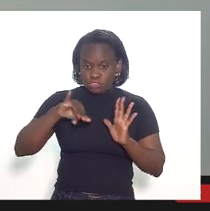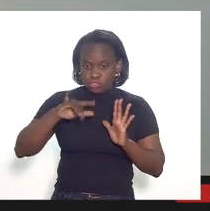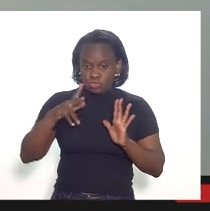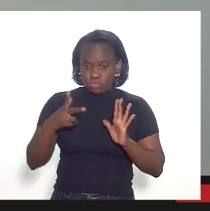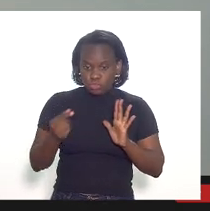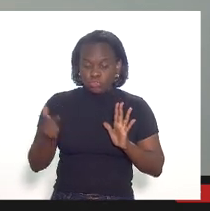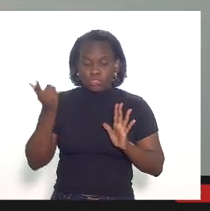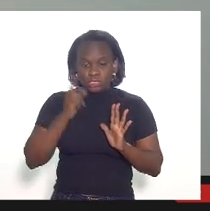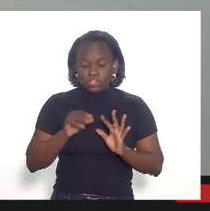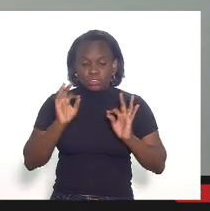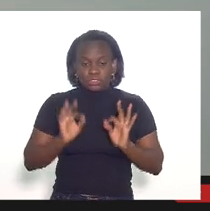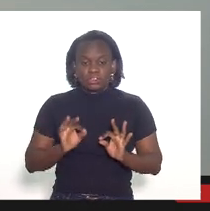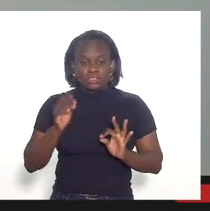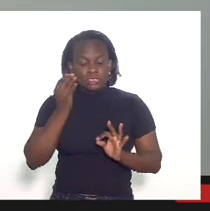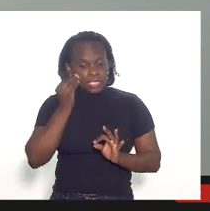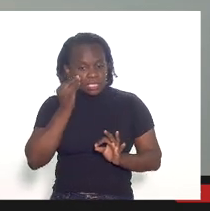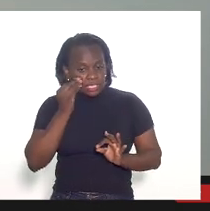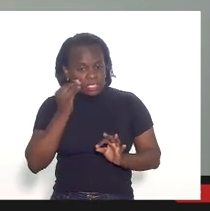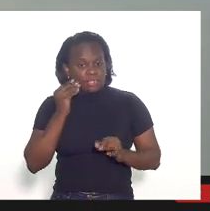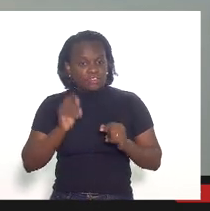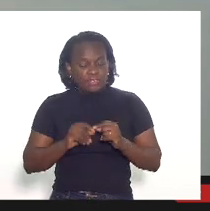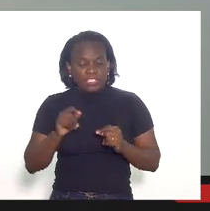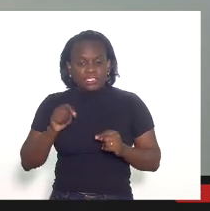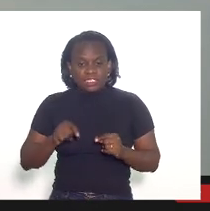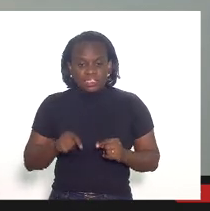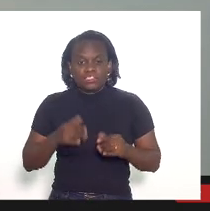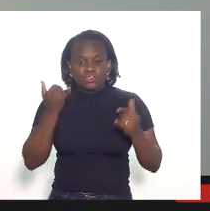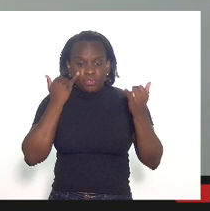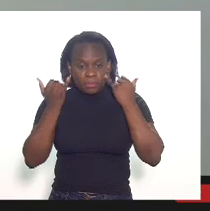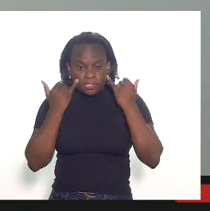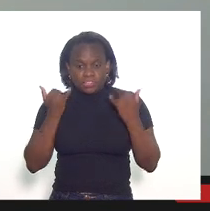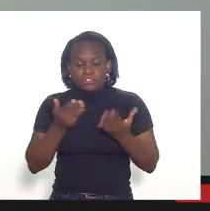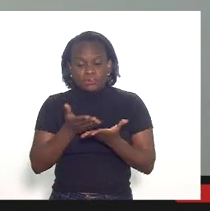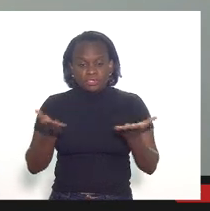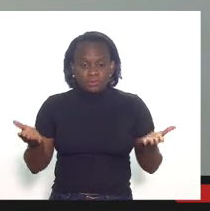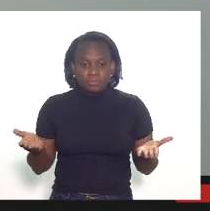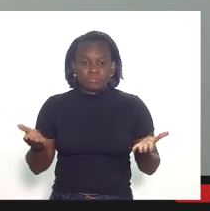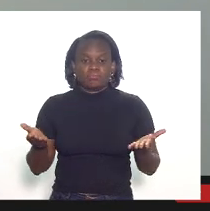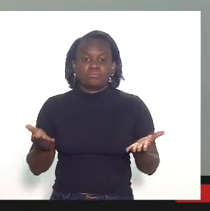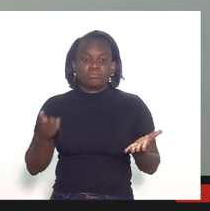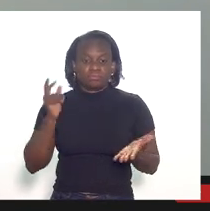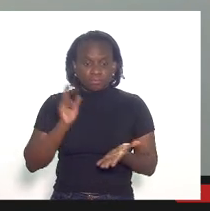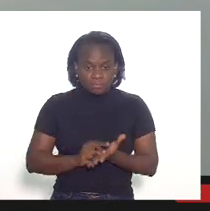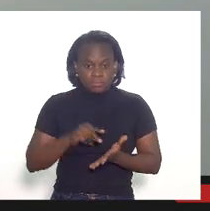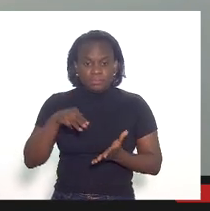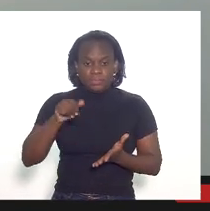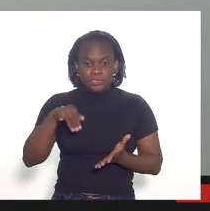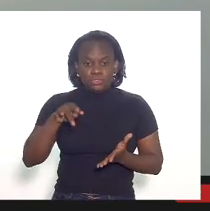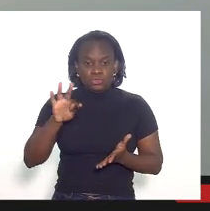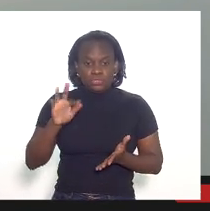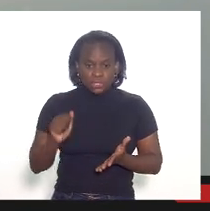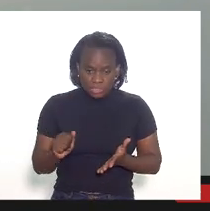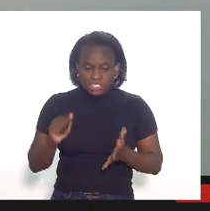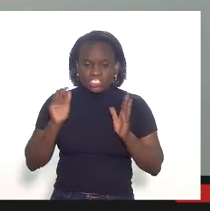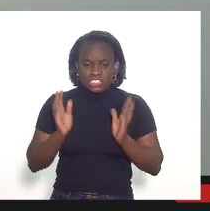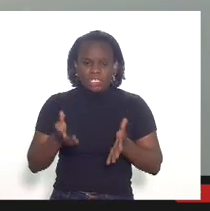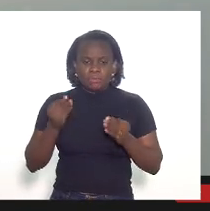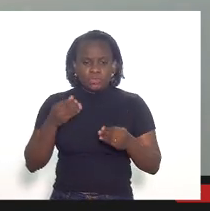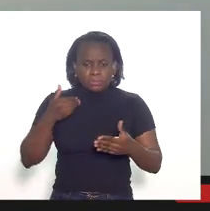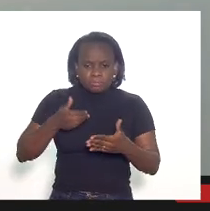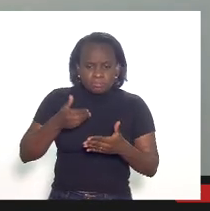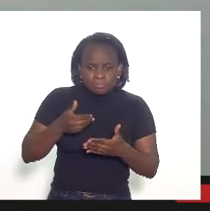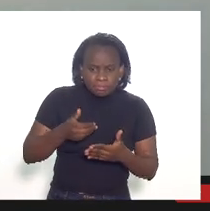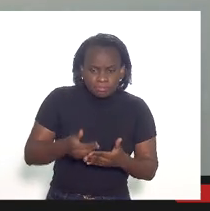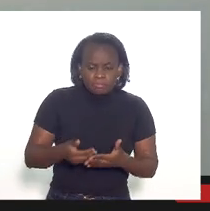tentamos e eu faço aqui uma informação aos senhores realmente a minuta já está muito muito próxima